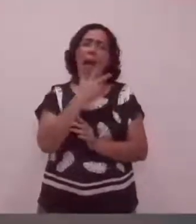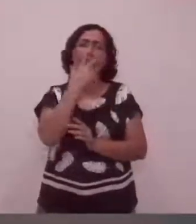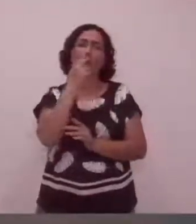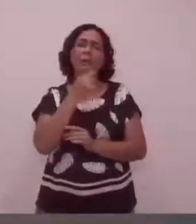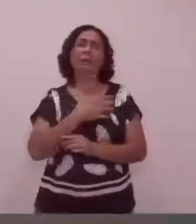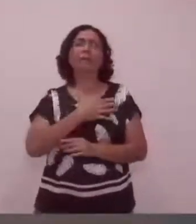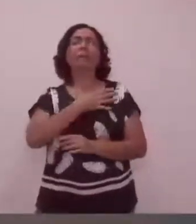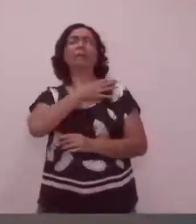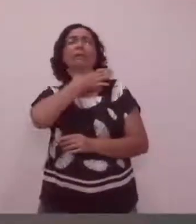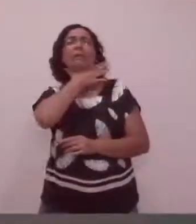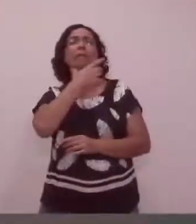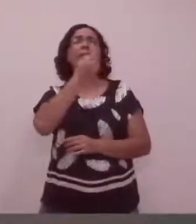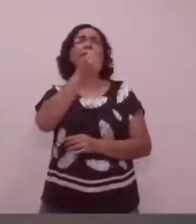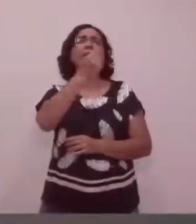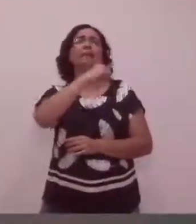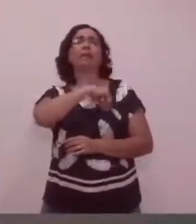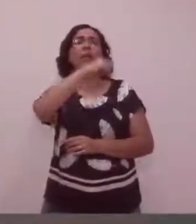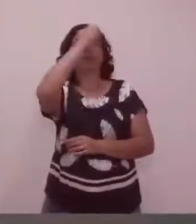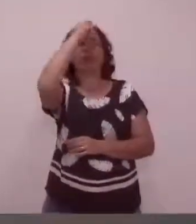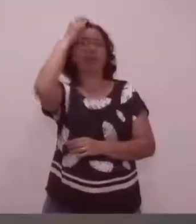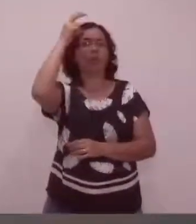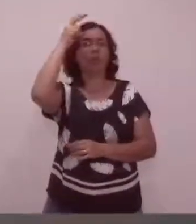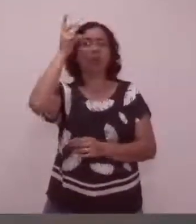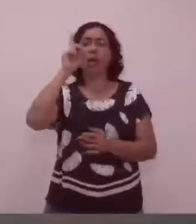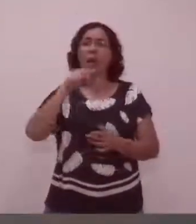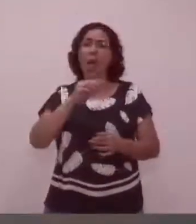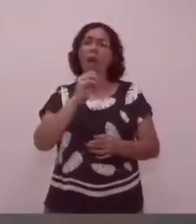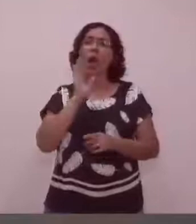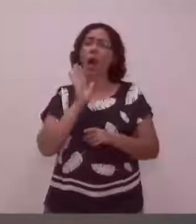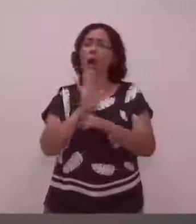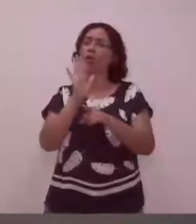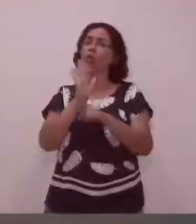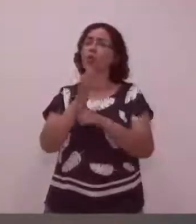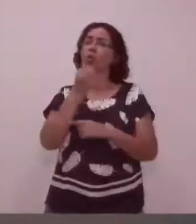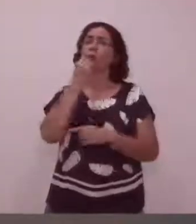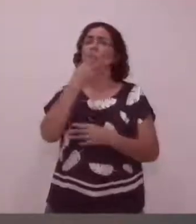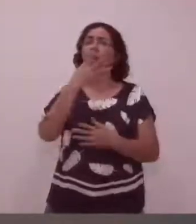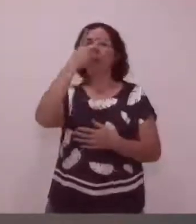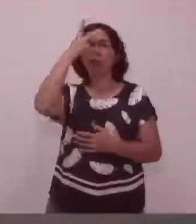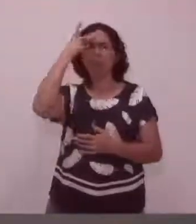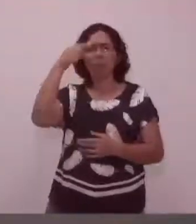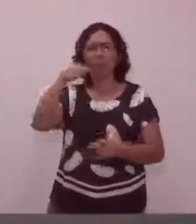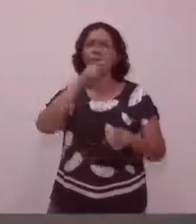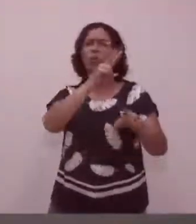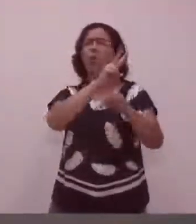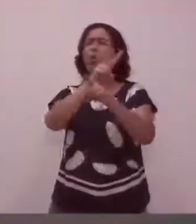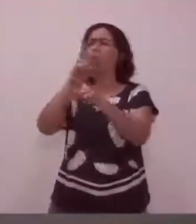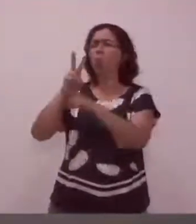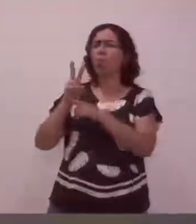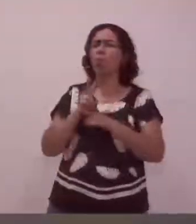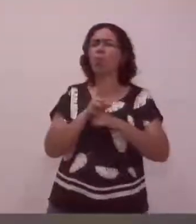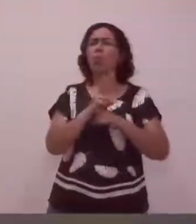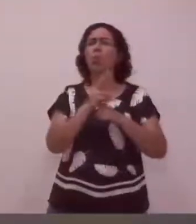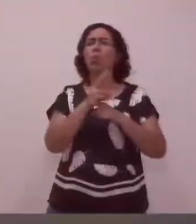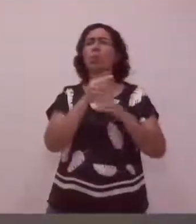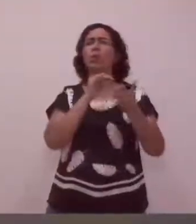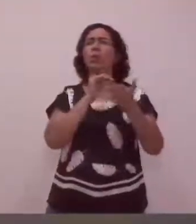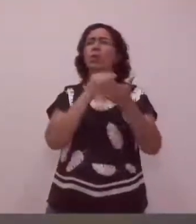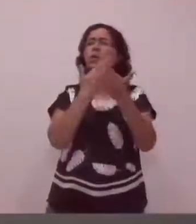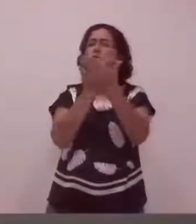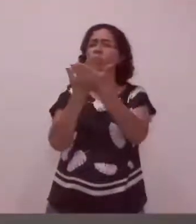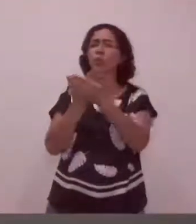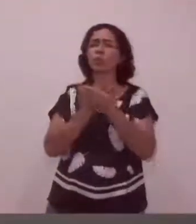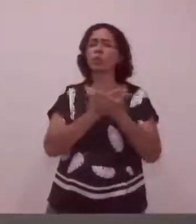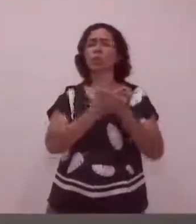gerar impacto orçamentário. Mas é um impacto orçamentário do bem, de pessoas que cuidam da rede, do nosso